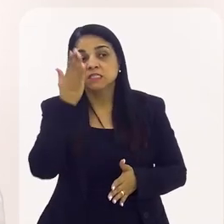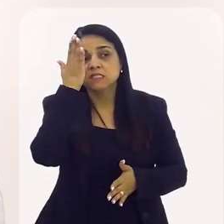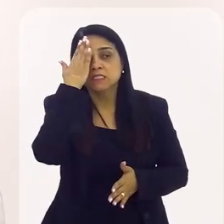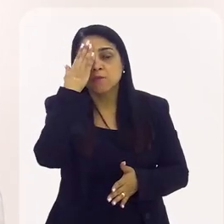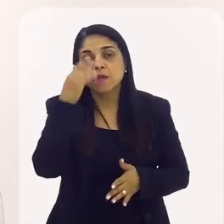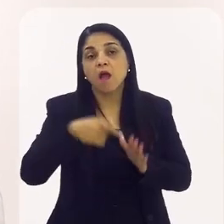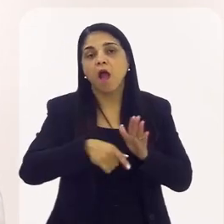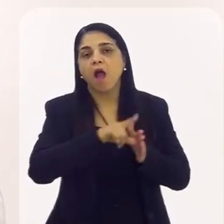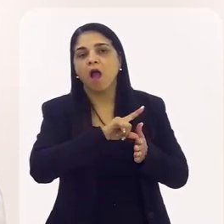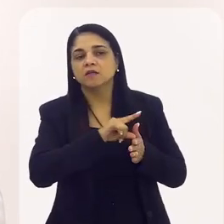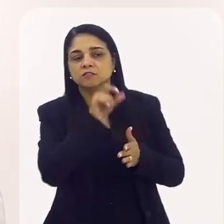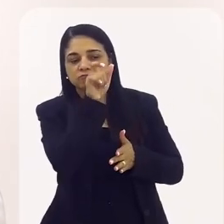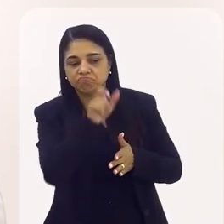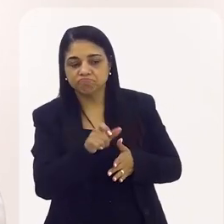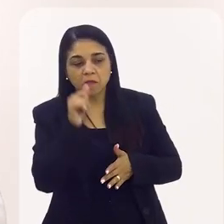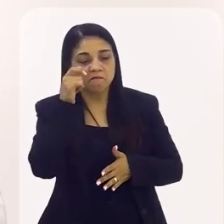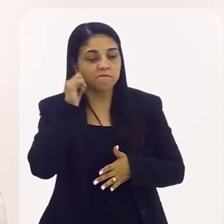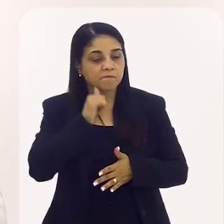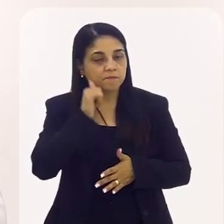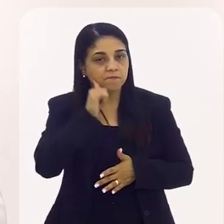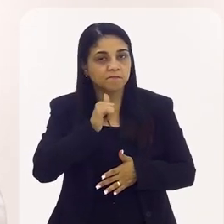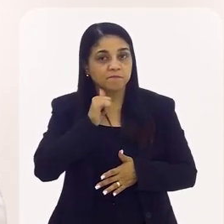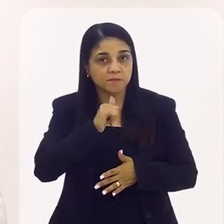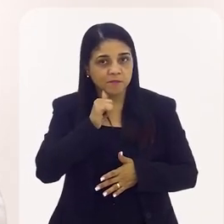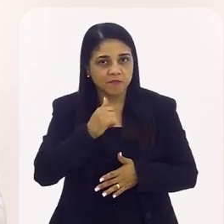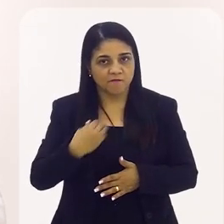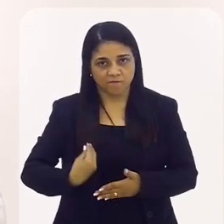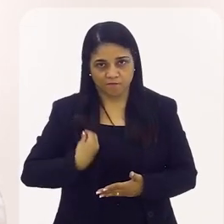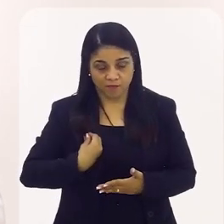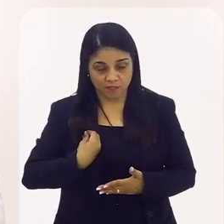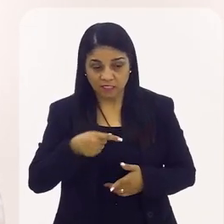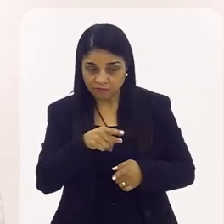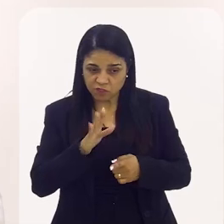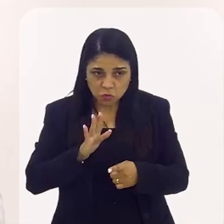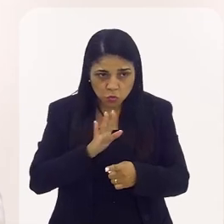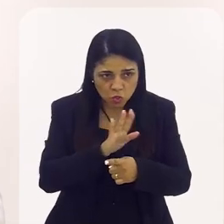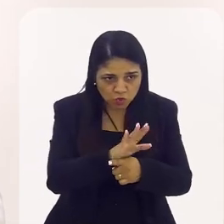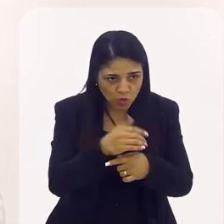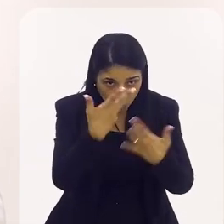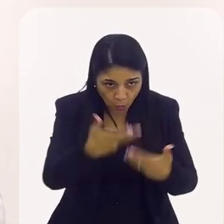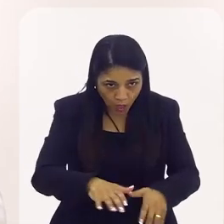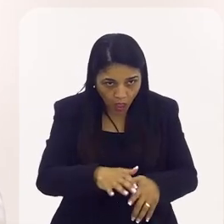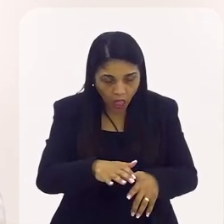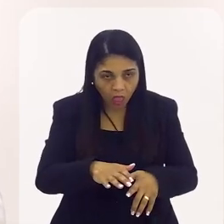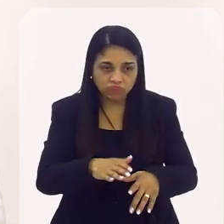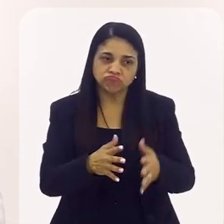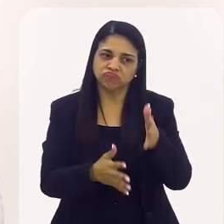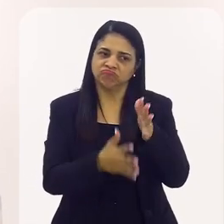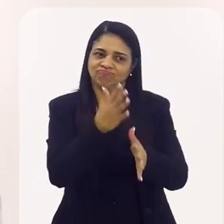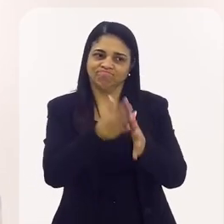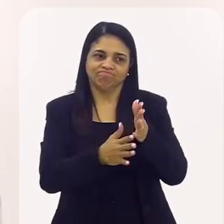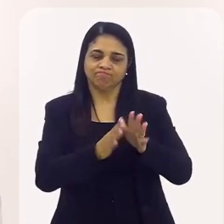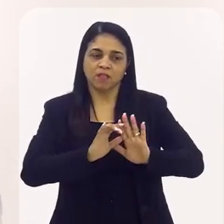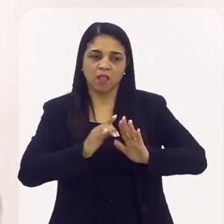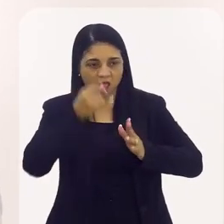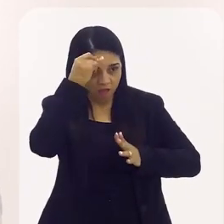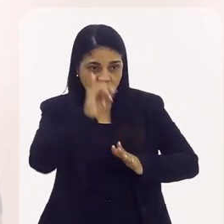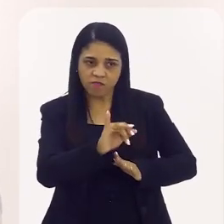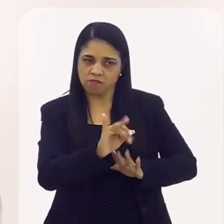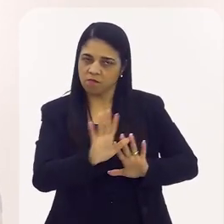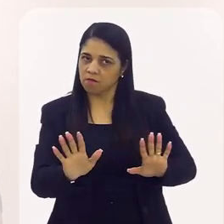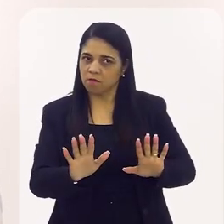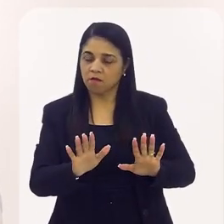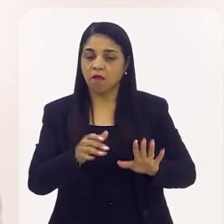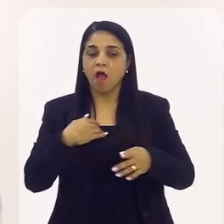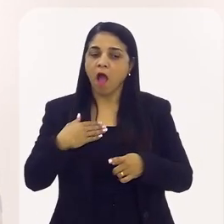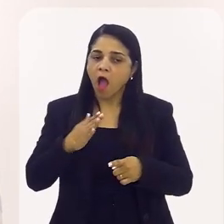Se você não quer ajudar, não atrapalhe. Nós ajudamos. Sempre que posso, mando a